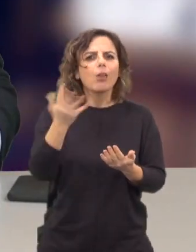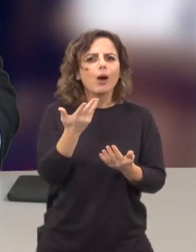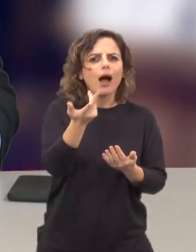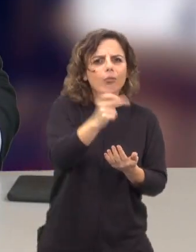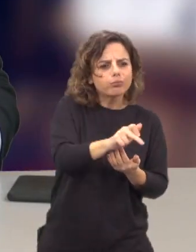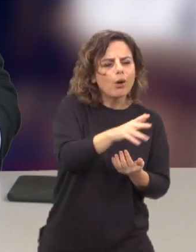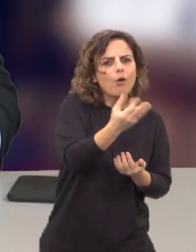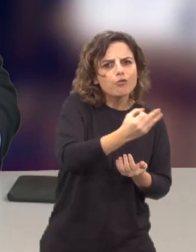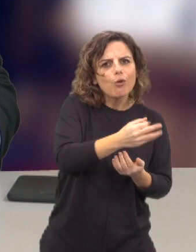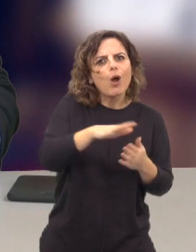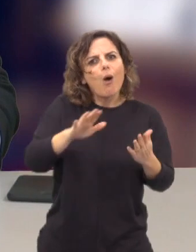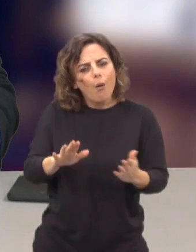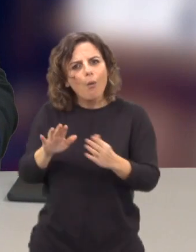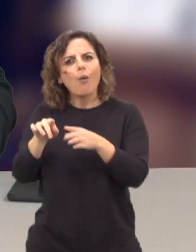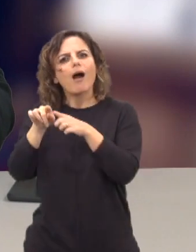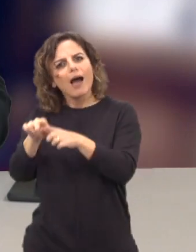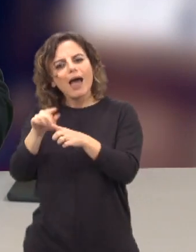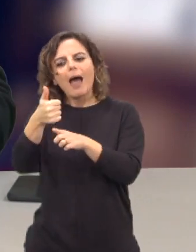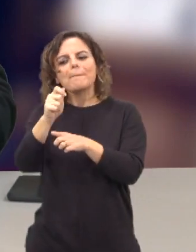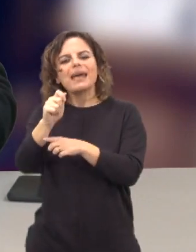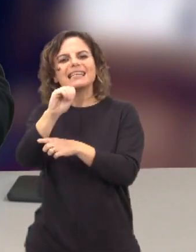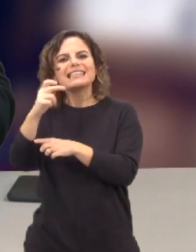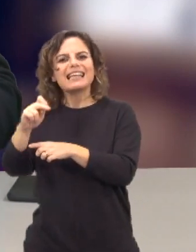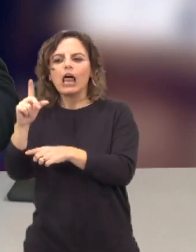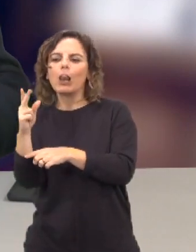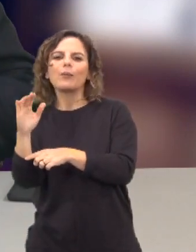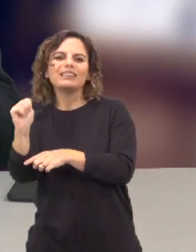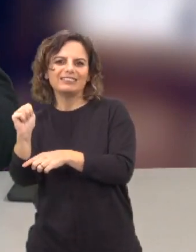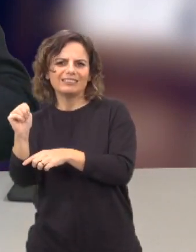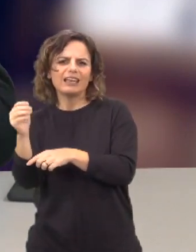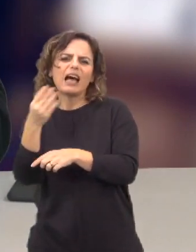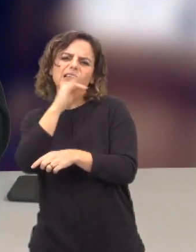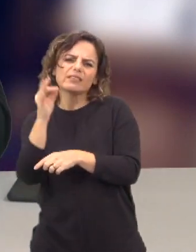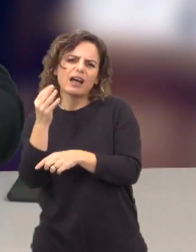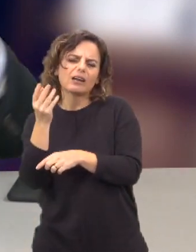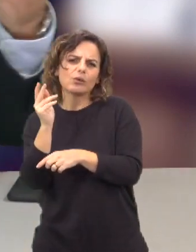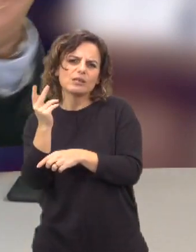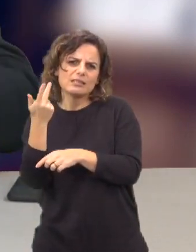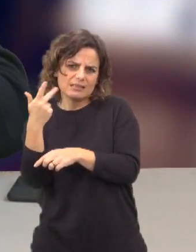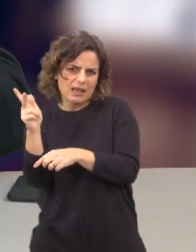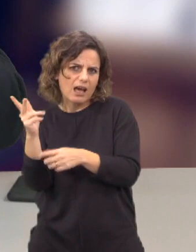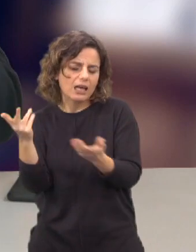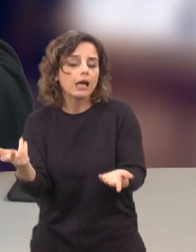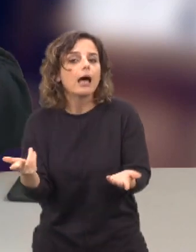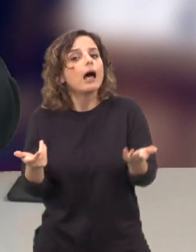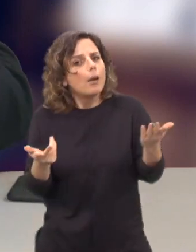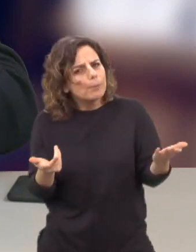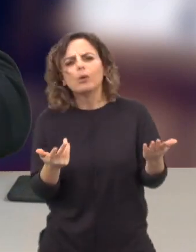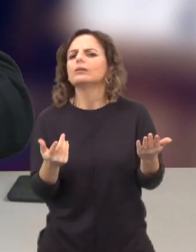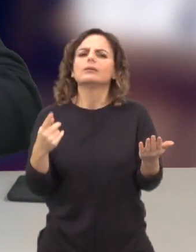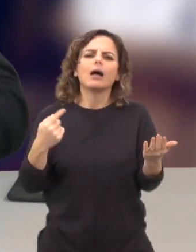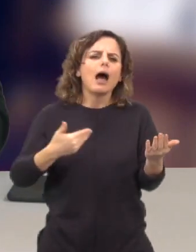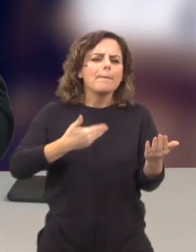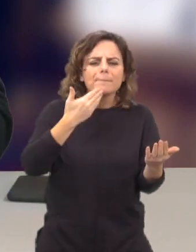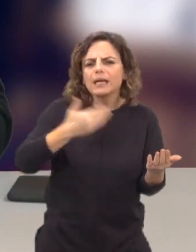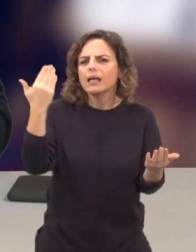ou a Agostina Bessa Luiz, também a propósito do seu centenário. E, portanto, há emissões e emissões, obviamente, de manhã à noite há muita informação em